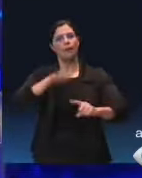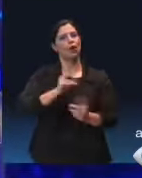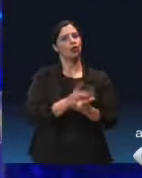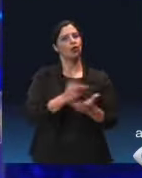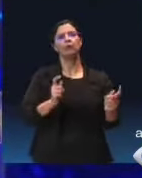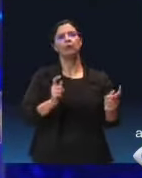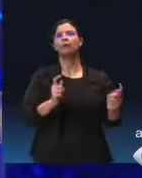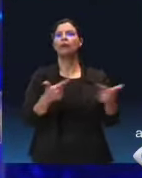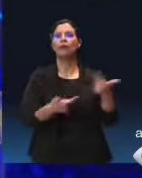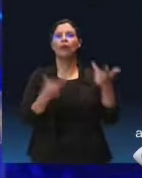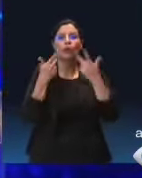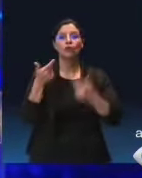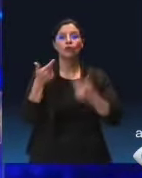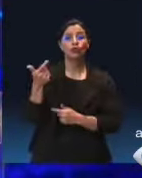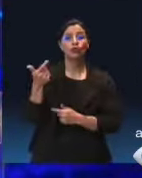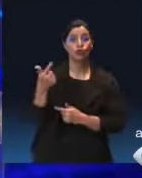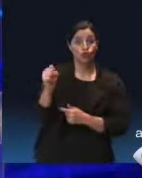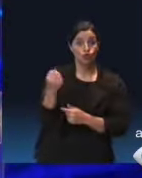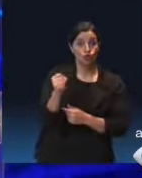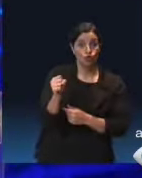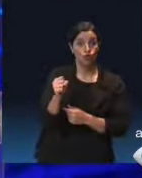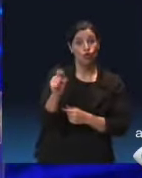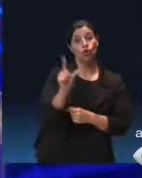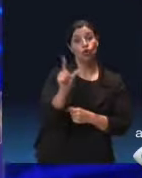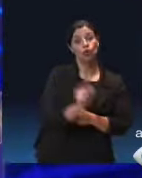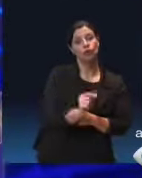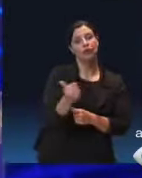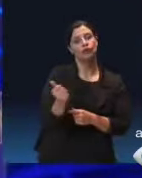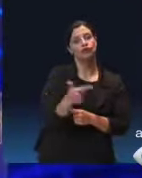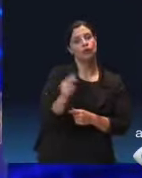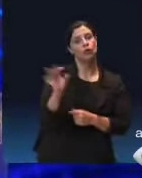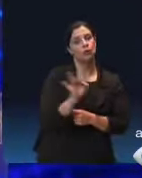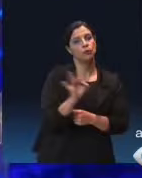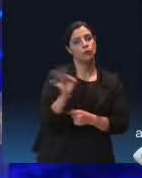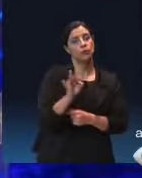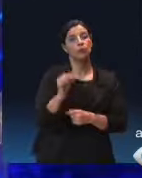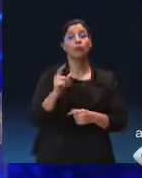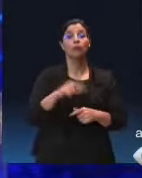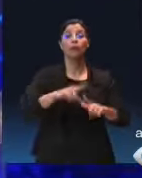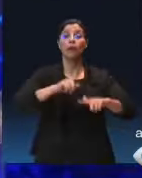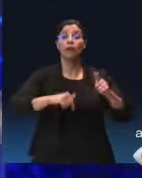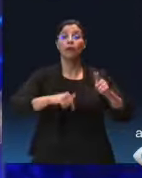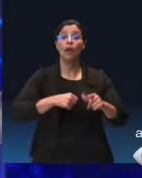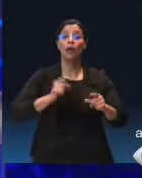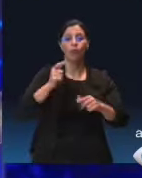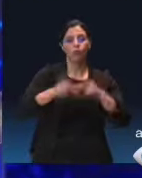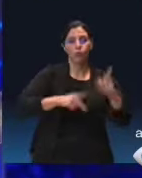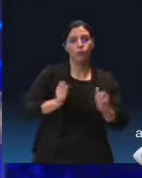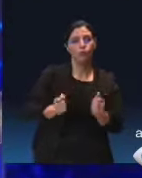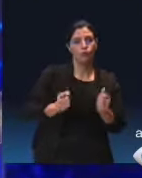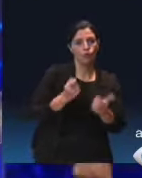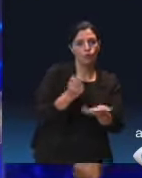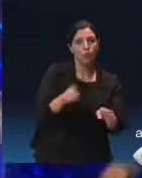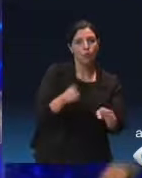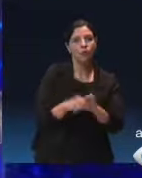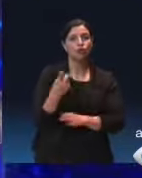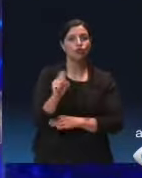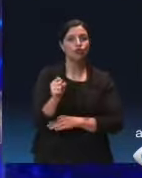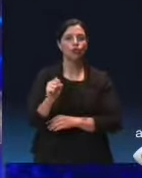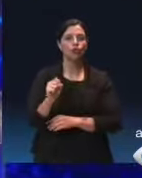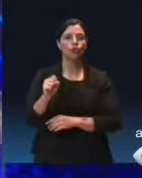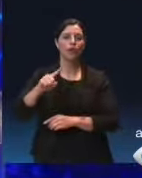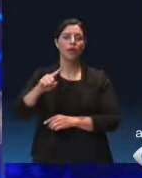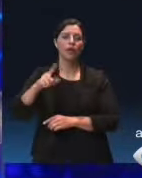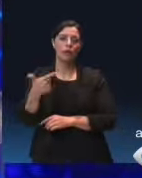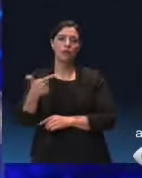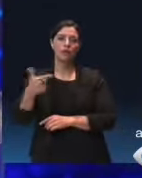De 18% para 12% nos bens que o povo comprava, de 18% para 2,5% para